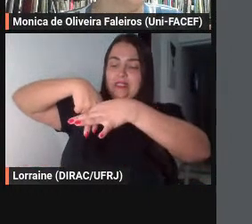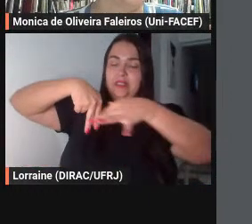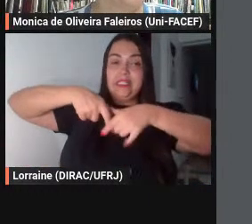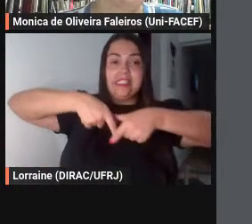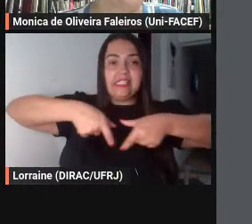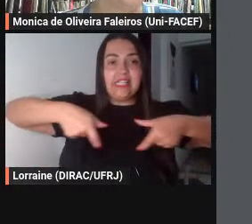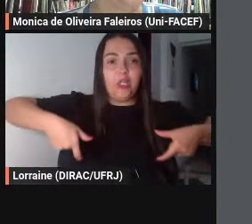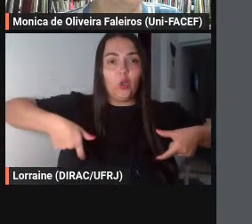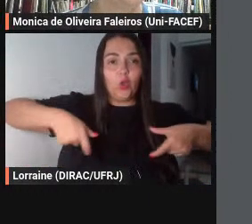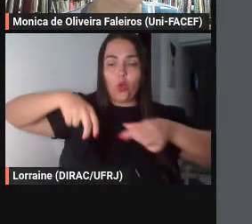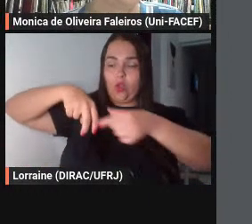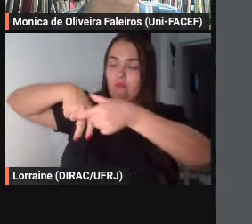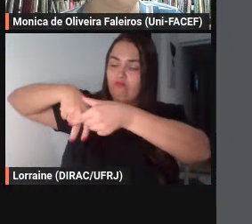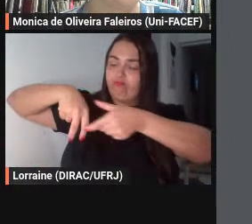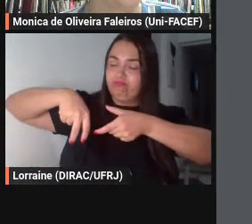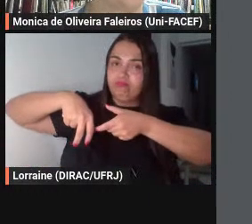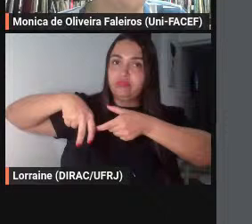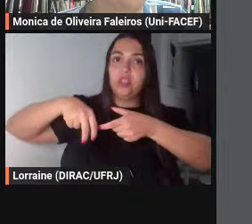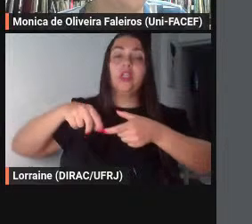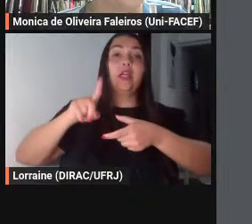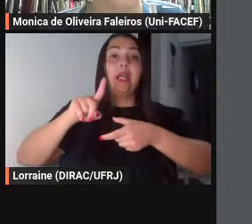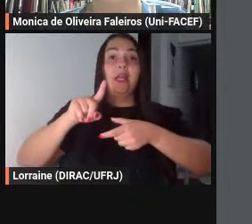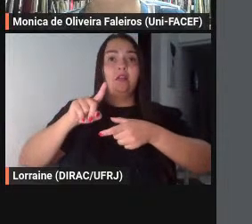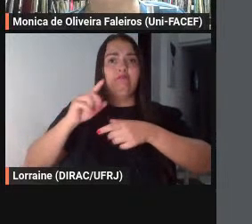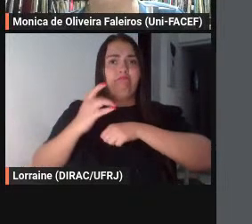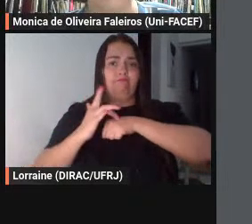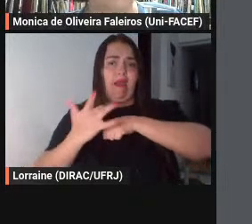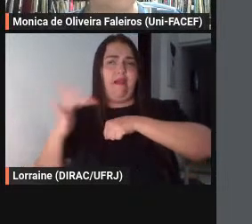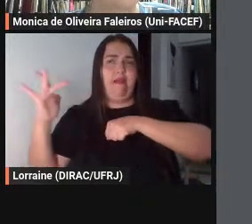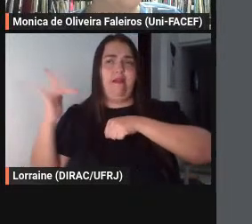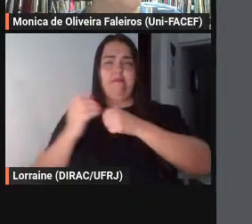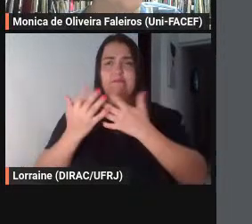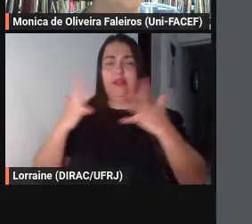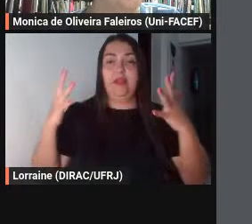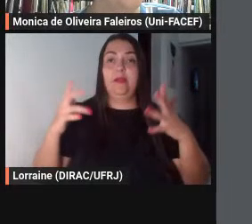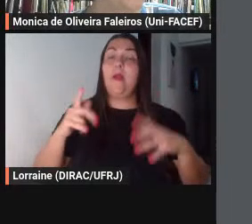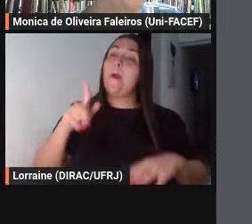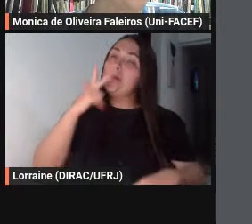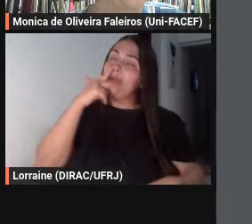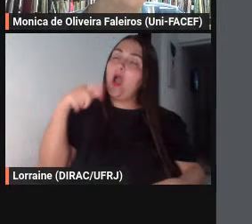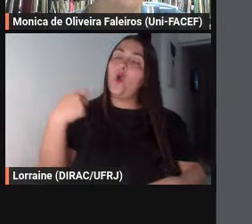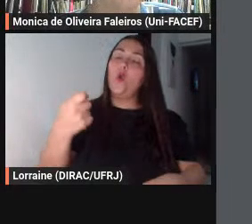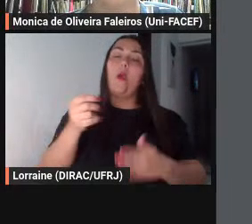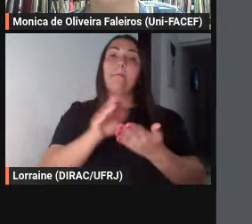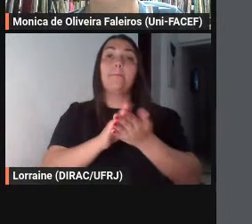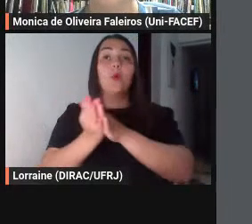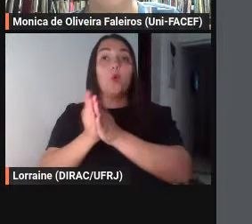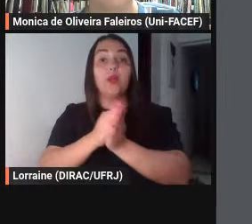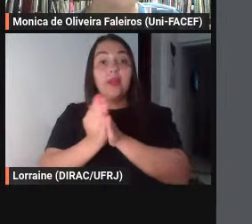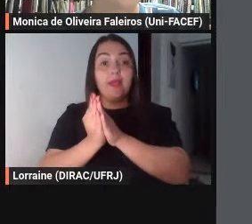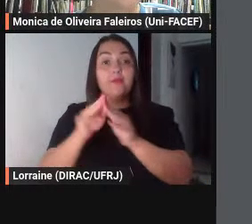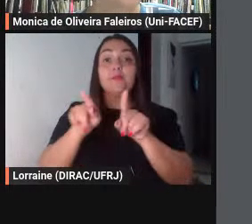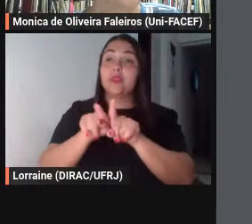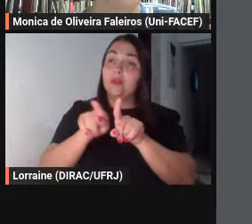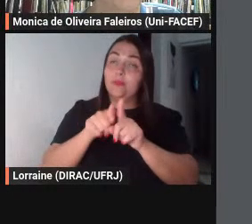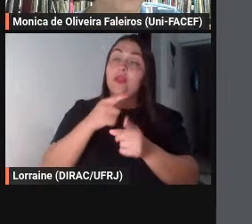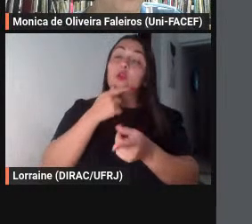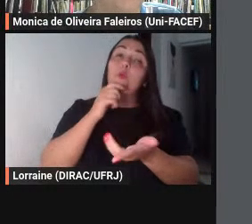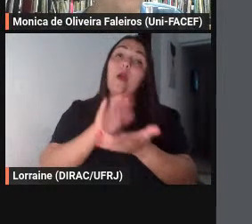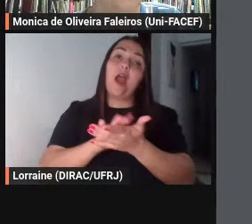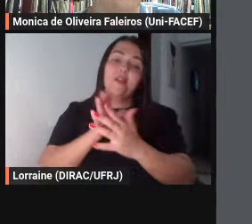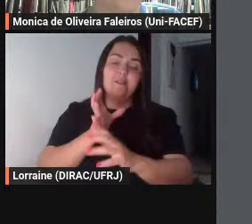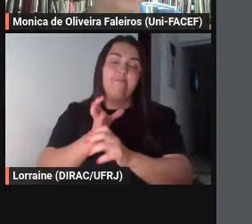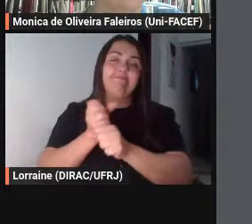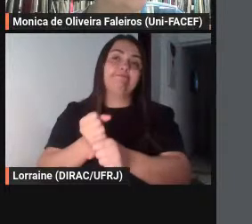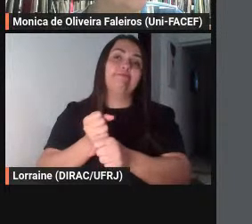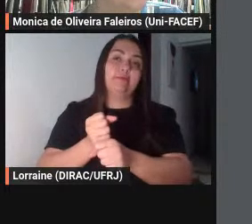seja a mulher se confirma então como um objeto é boneca e também objeto de posse do marido um bem